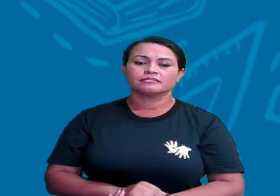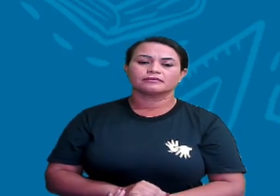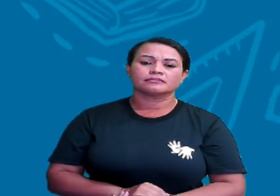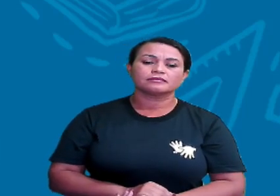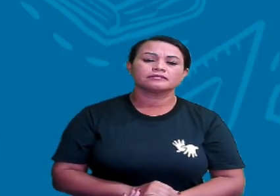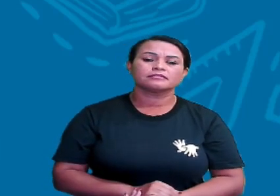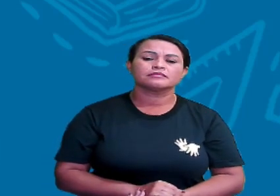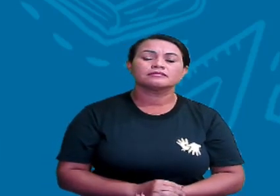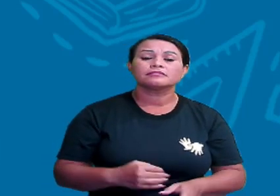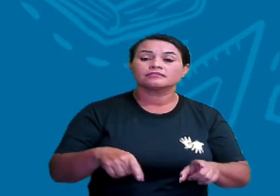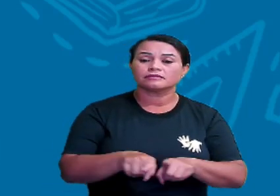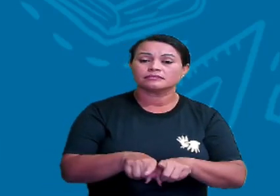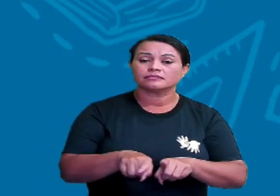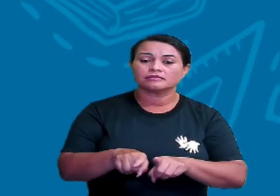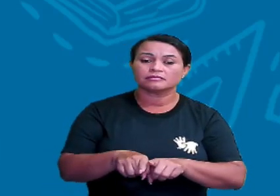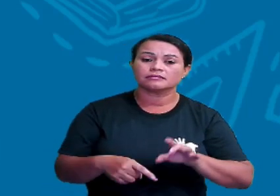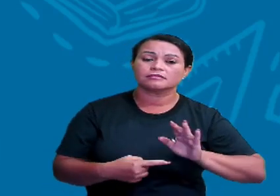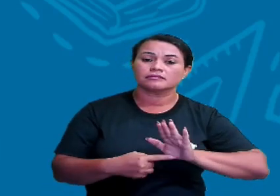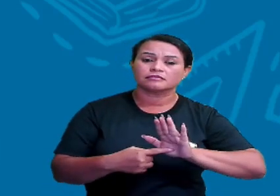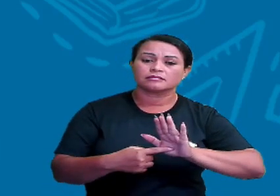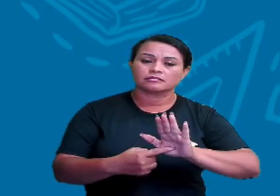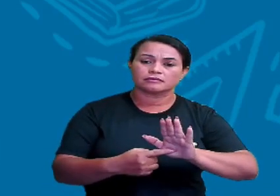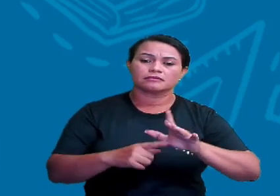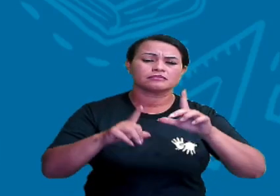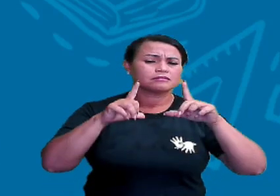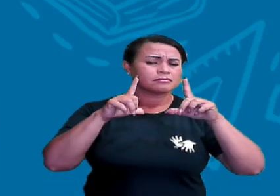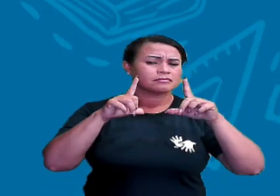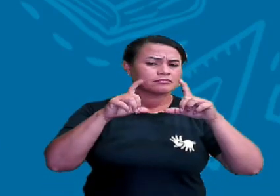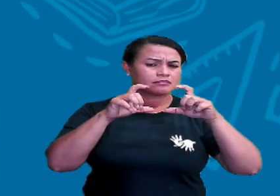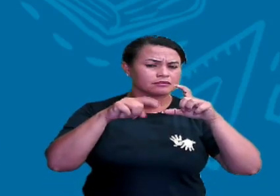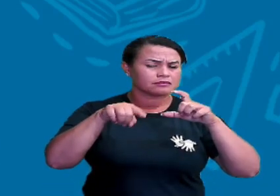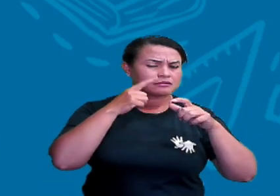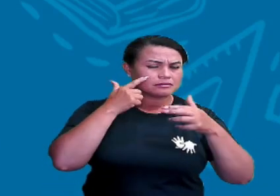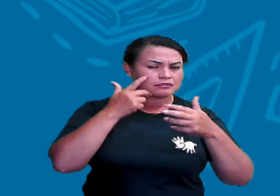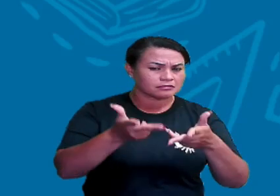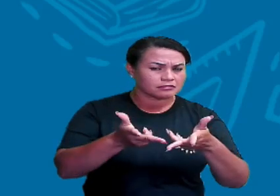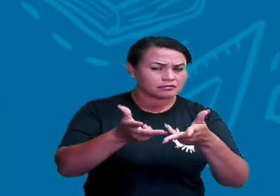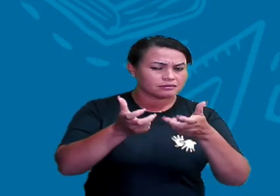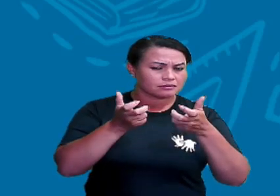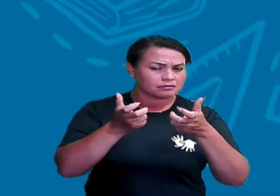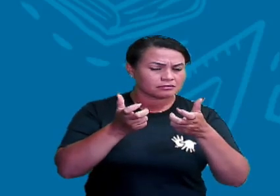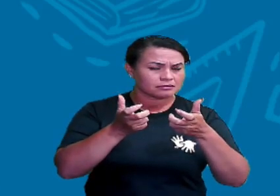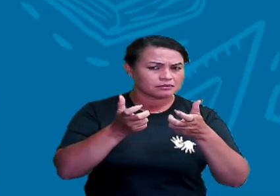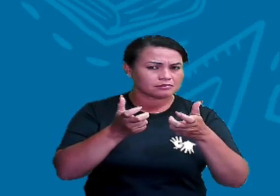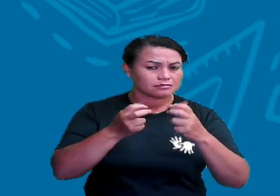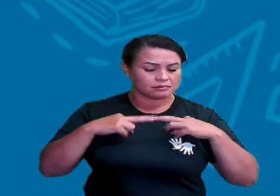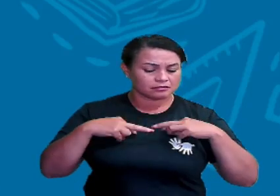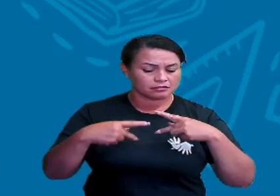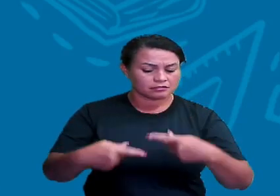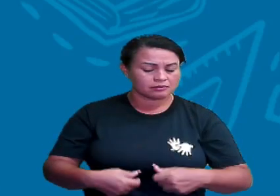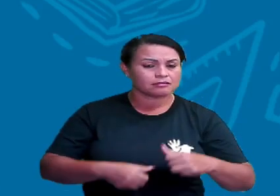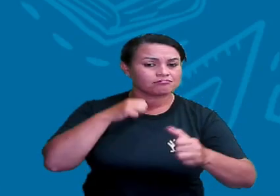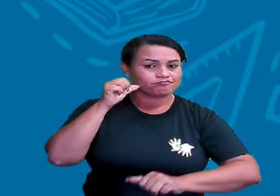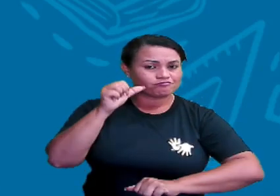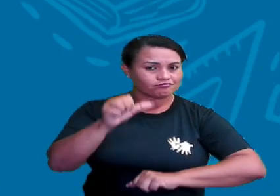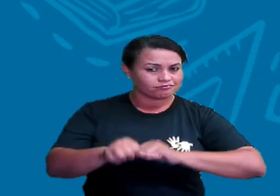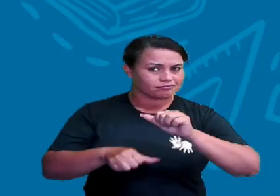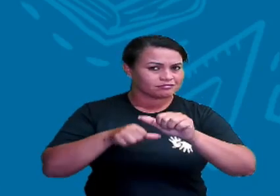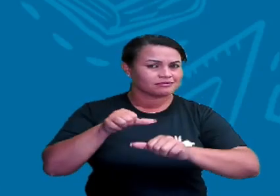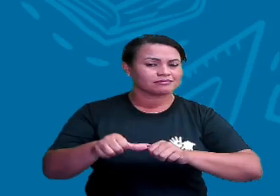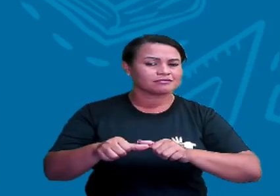Bom, trouxe para vocês uma fotozinha, só para você perceber como o ser humano transforma a paisagem.